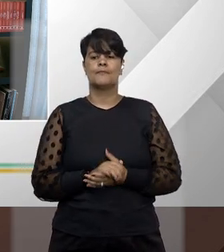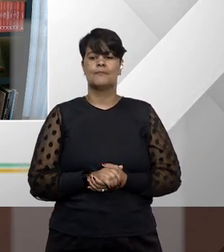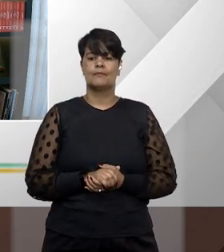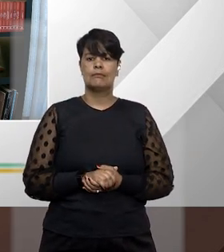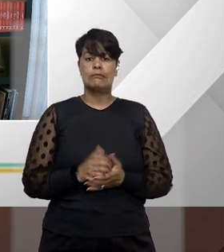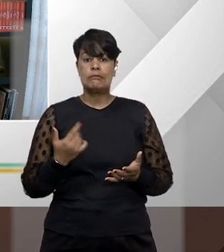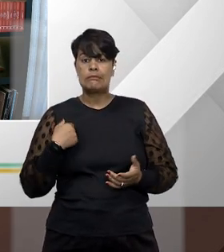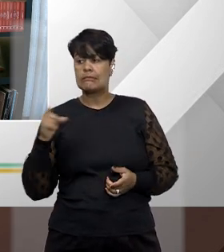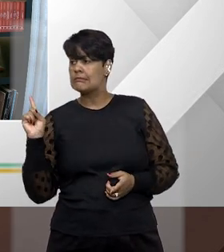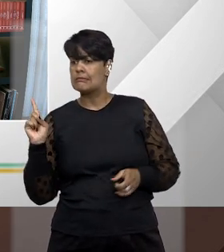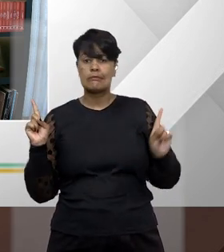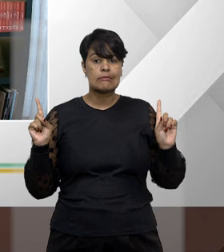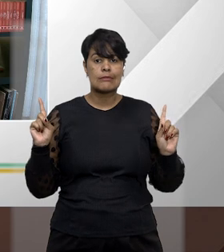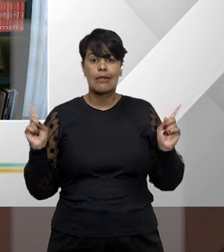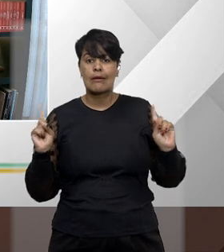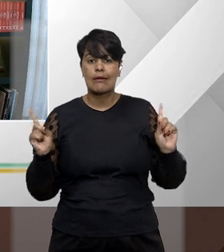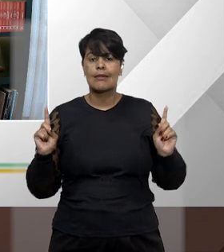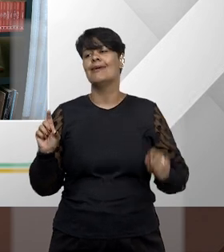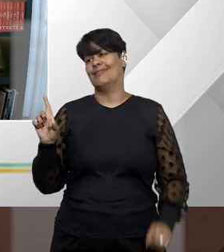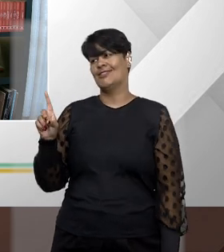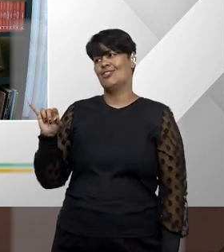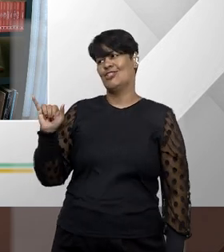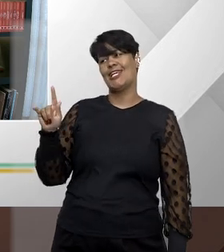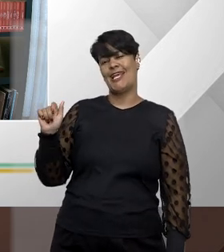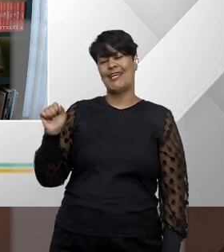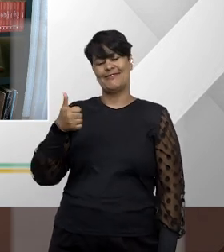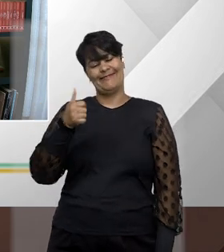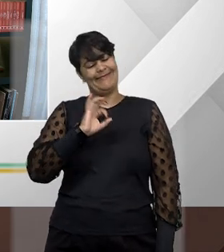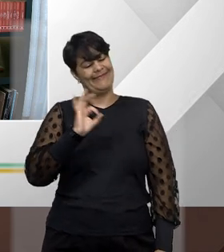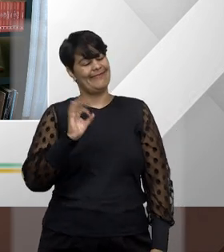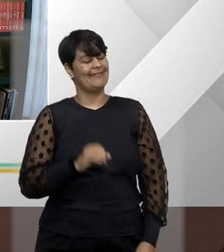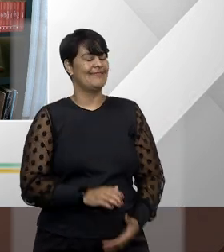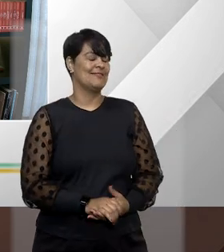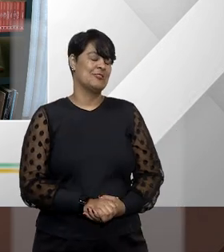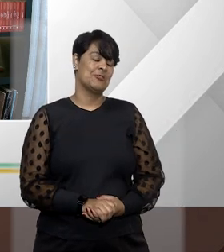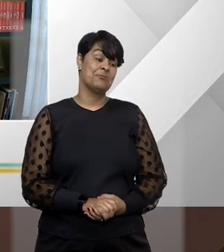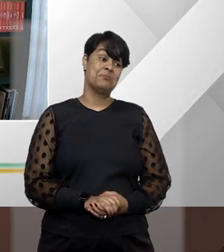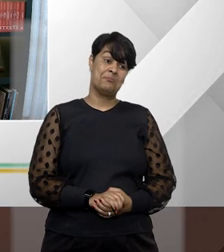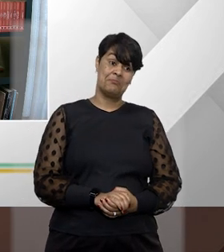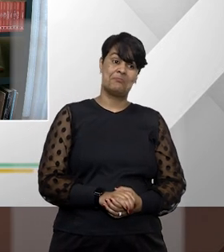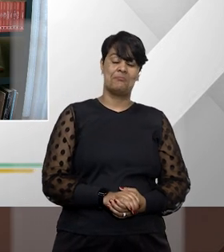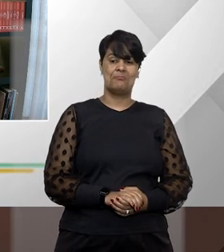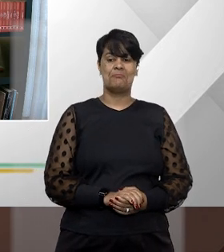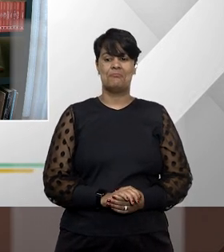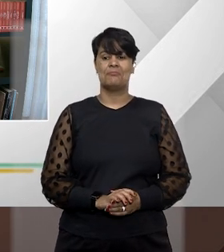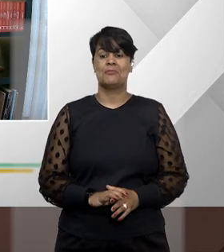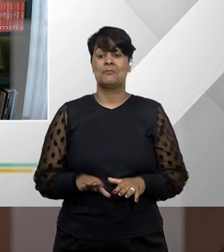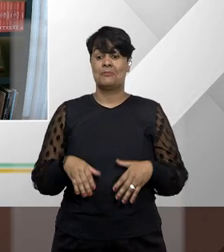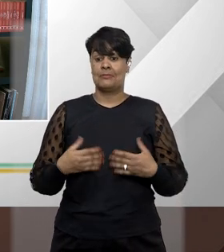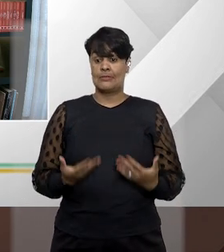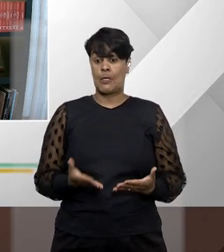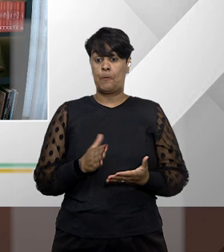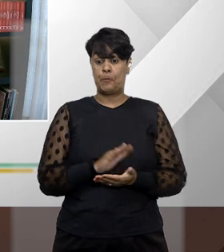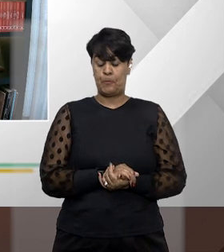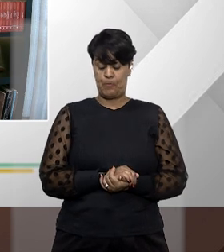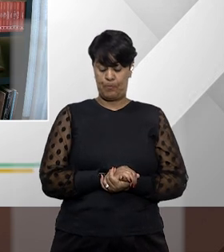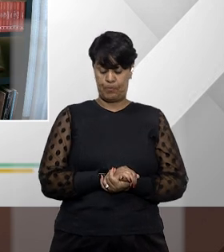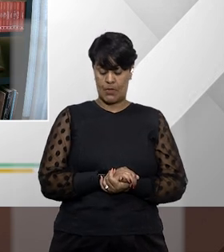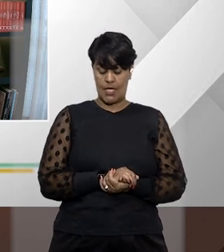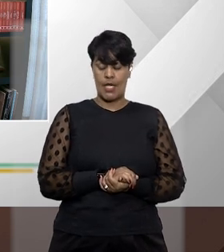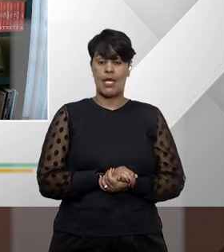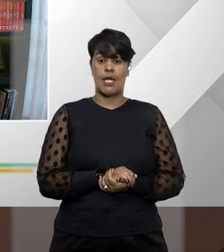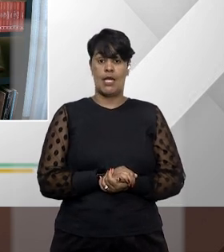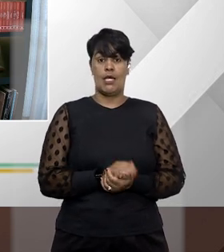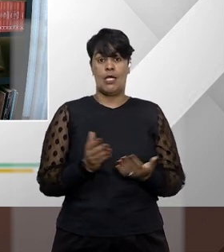A pergunta é para mim? Por favor professor Diego Ah desculpa Vamos lá no caso o fator de definição ele